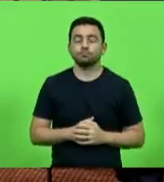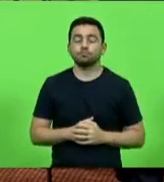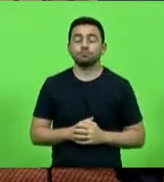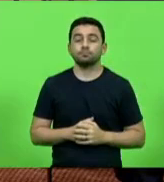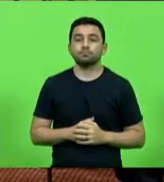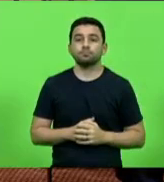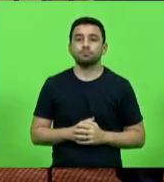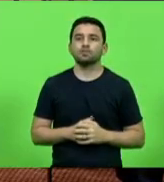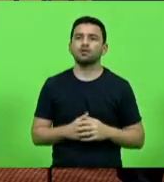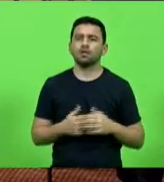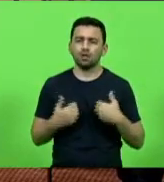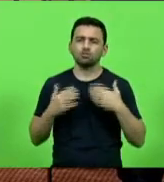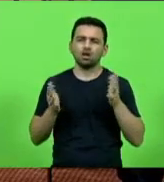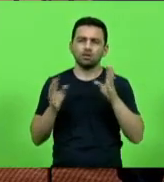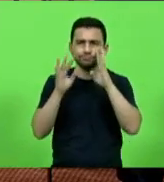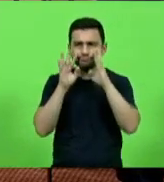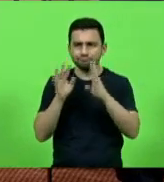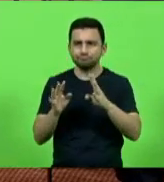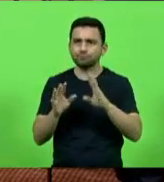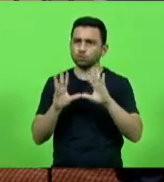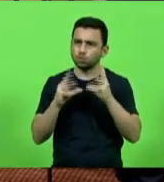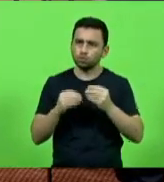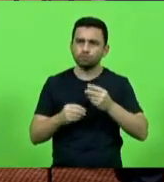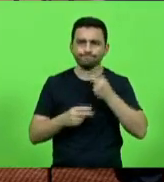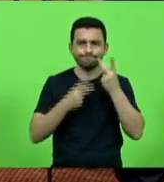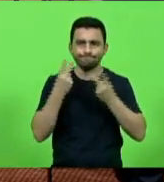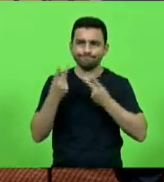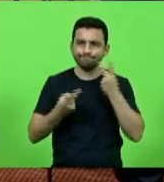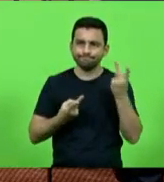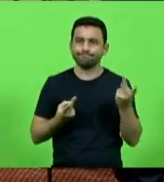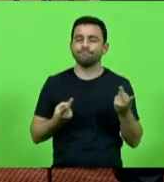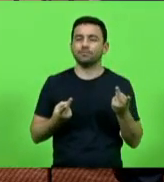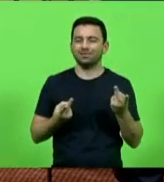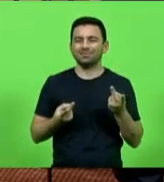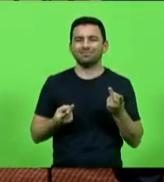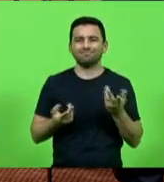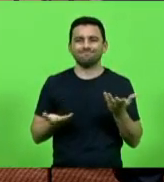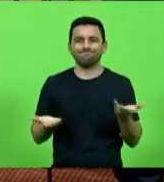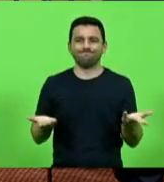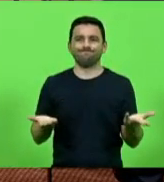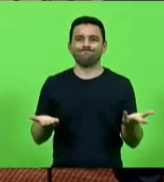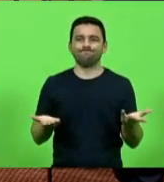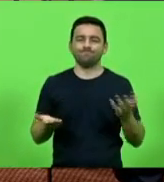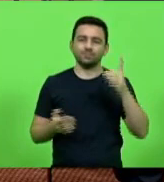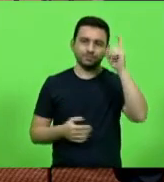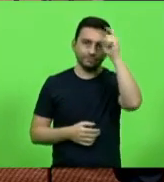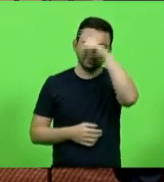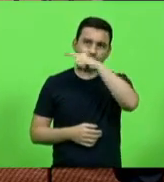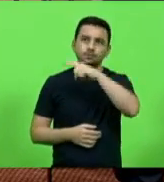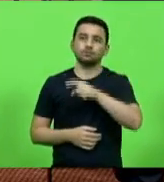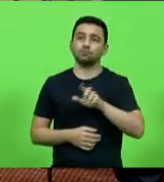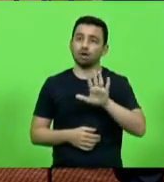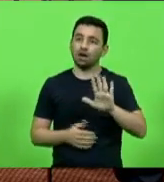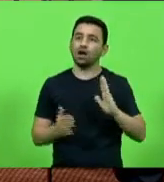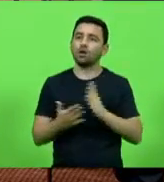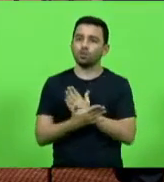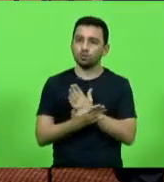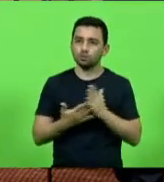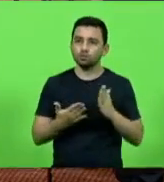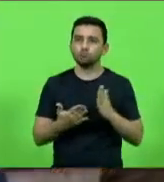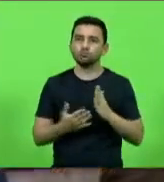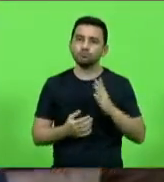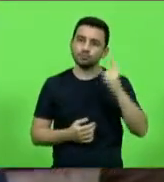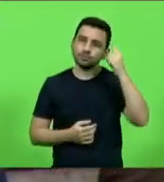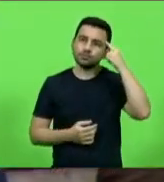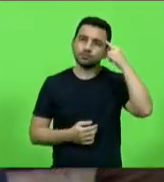eu escutei todo mundo falando aqui, realmente é uma situação bem complicada, mas só alguns estão tratando a situação como se fosse